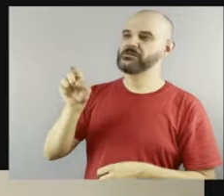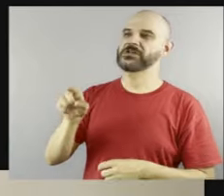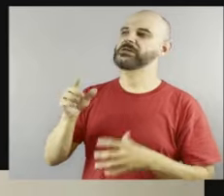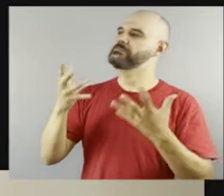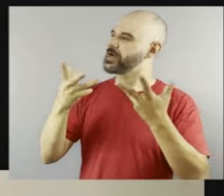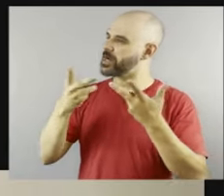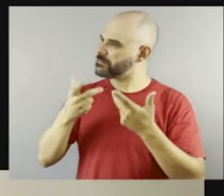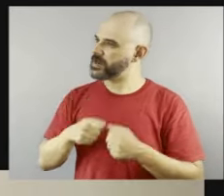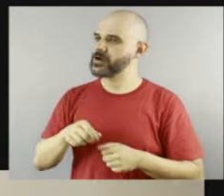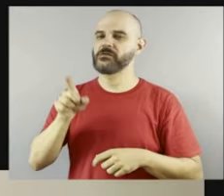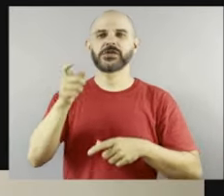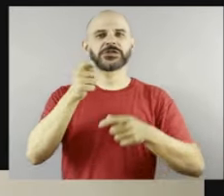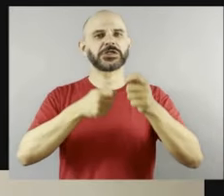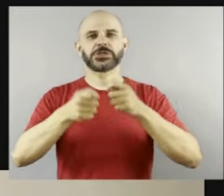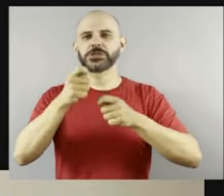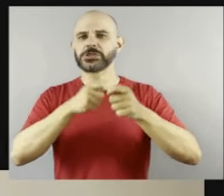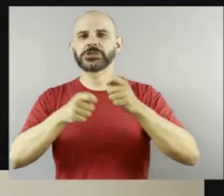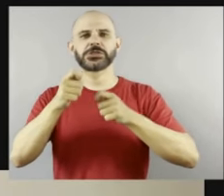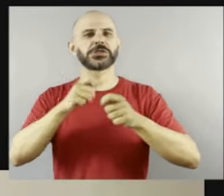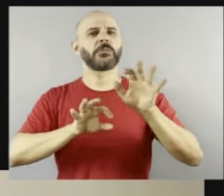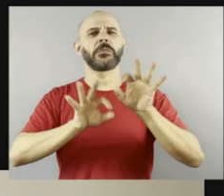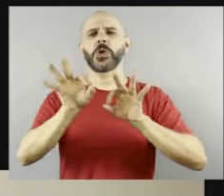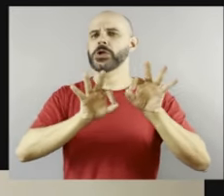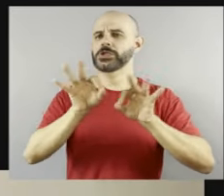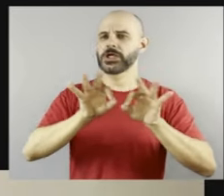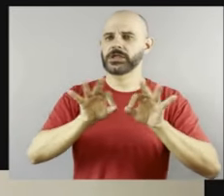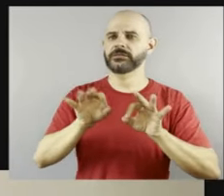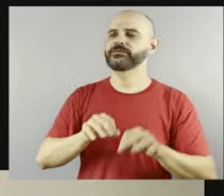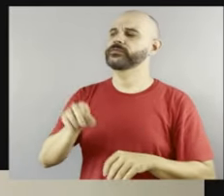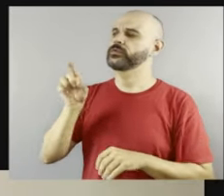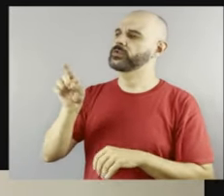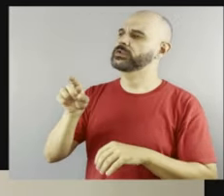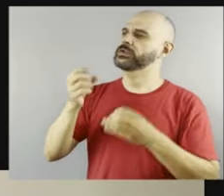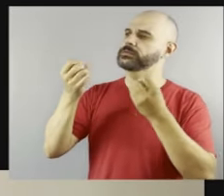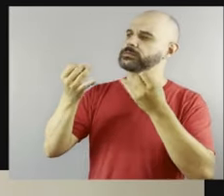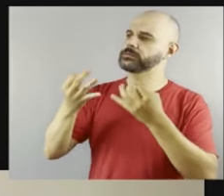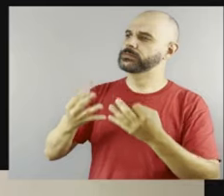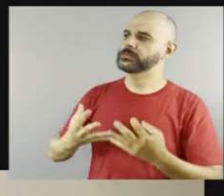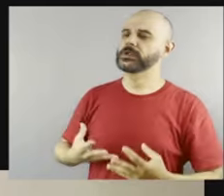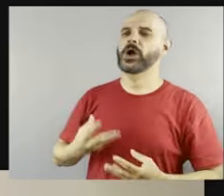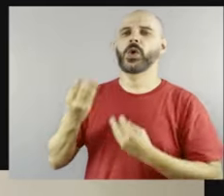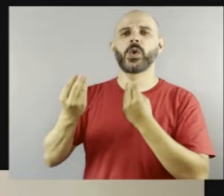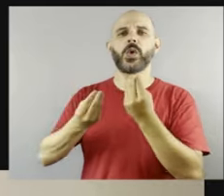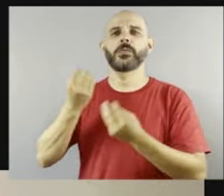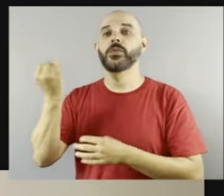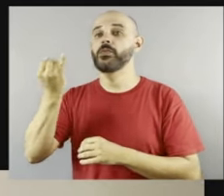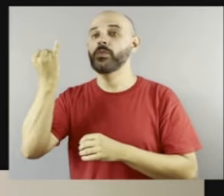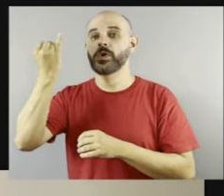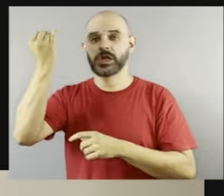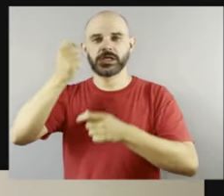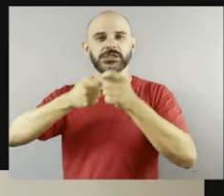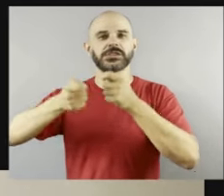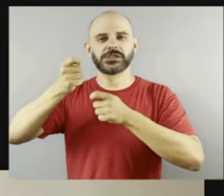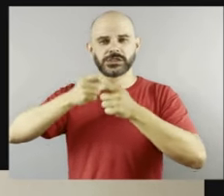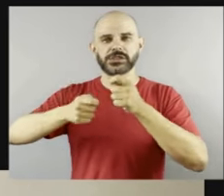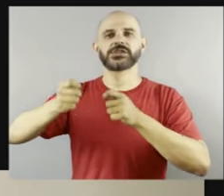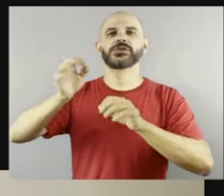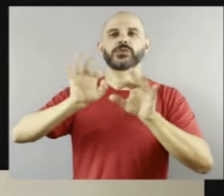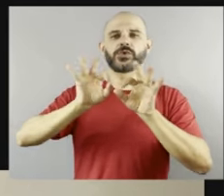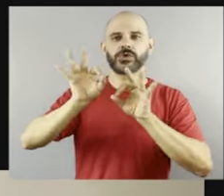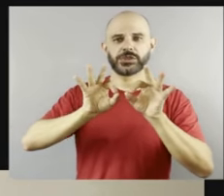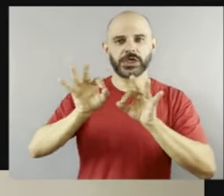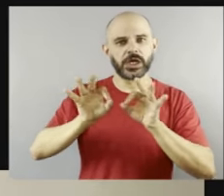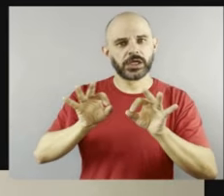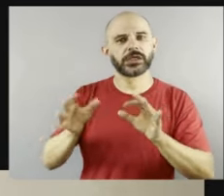projetos. E eu queria que você falasse um pouco mais sobre a importância disso, né? Sobre a importância, né? de